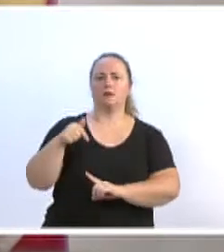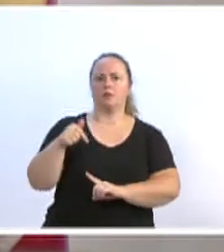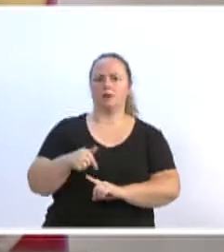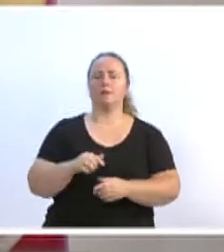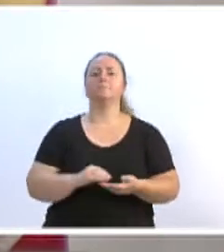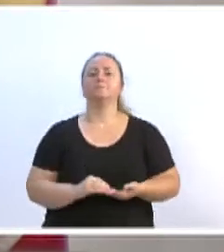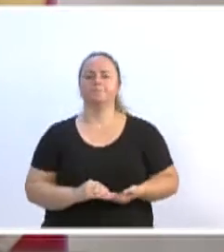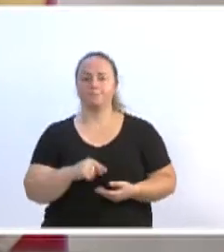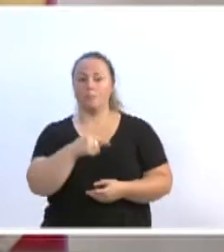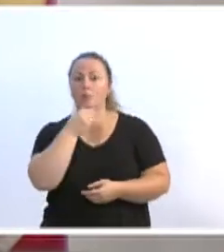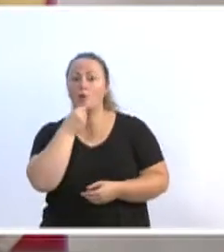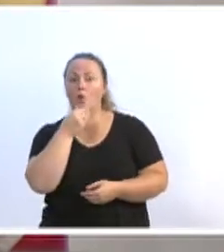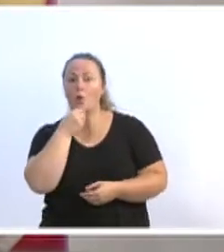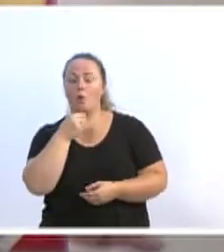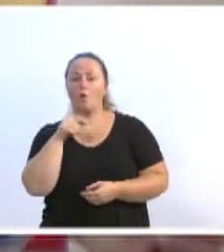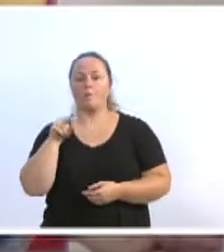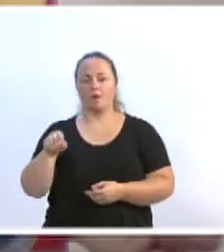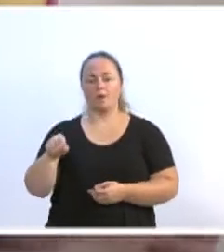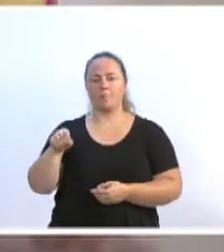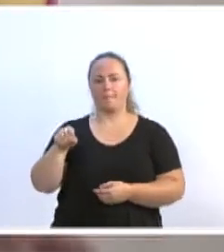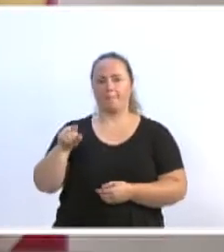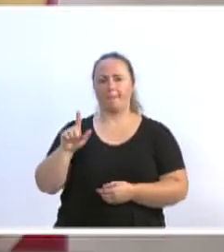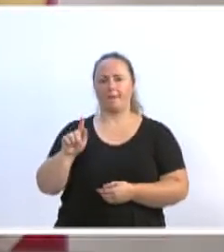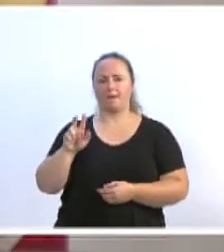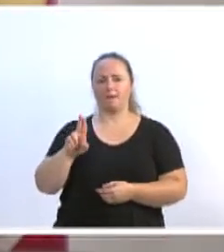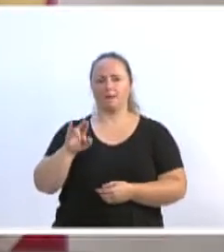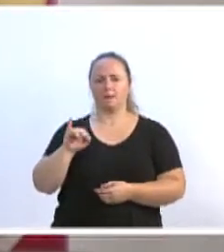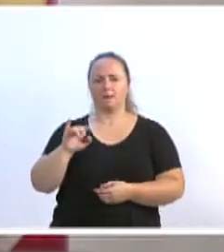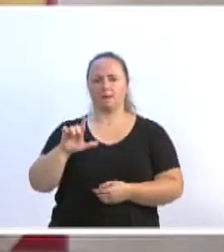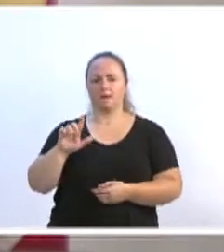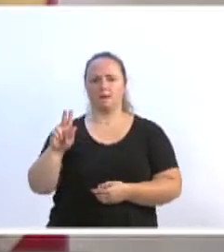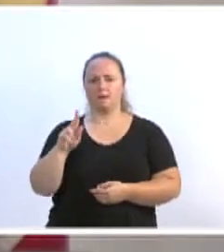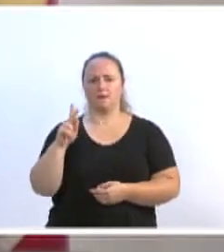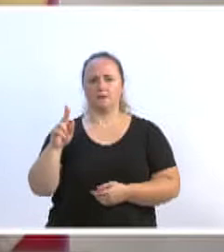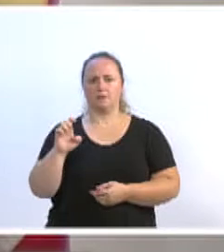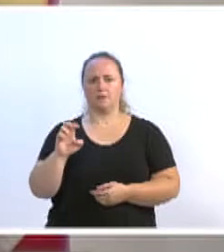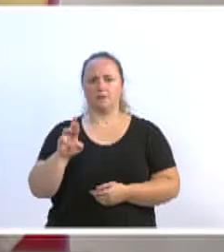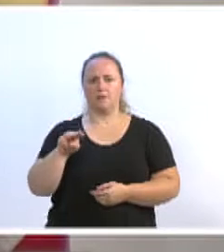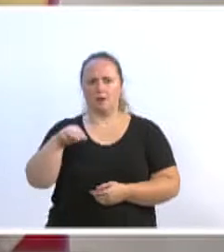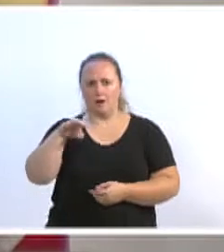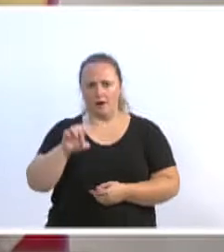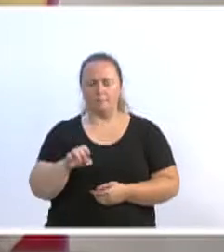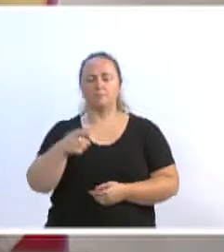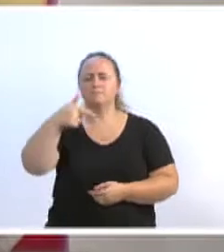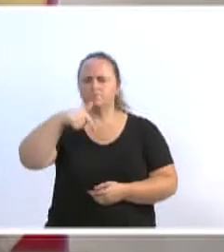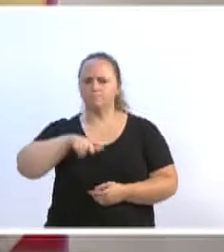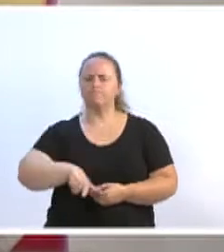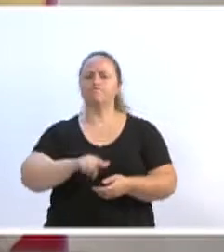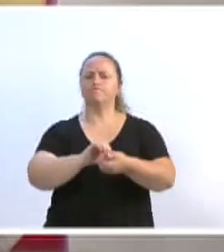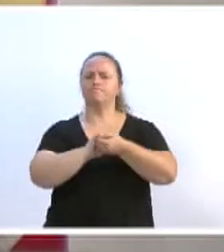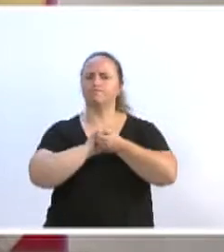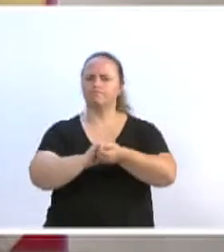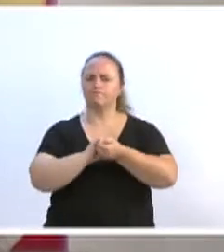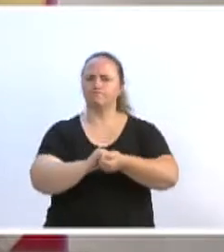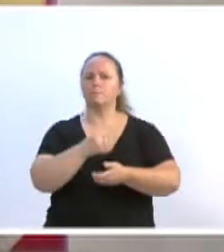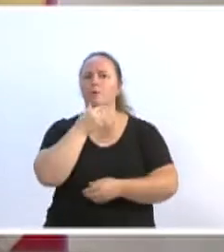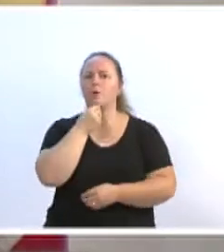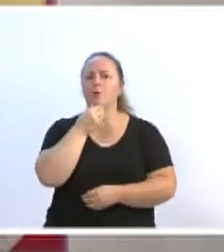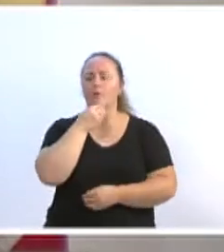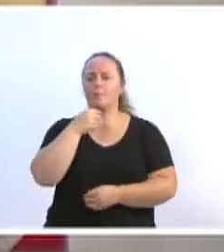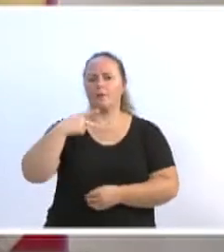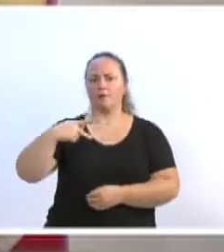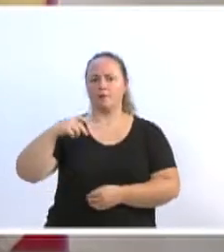Shelby instrui as pessoas, e aqui eu quero mais uma vez parabenizar o Paulinho, que organizou, é ligado à Igreja